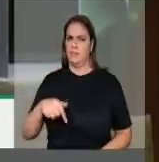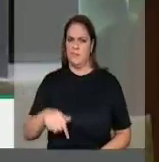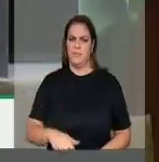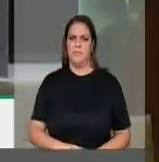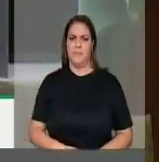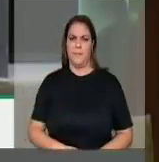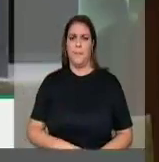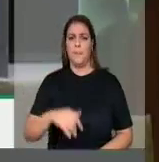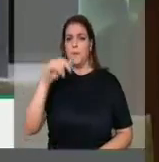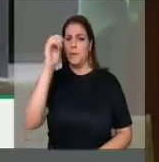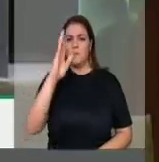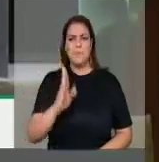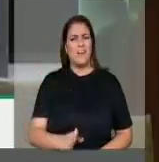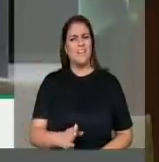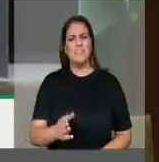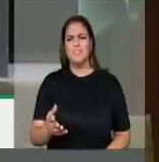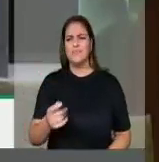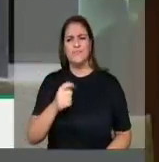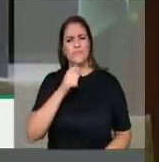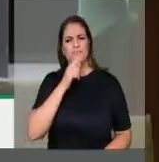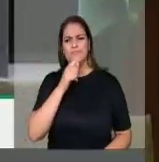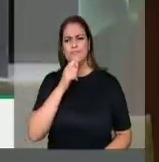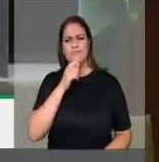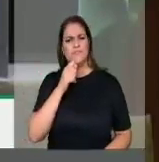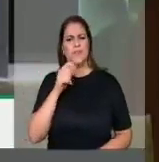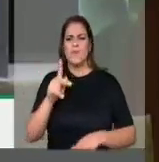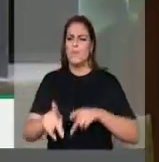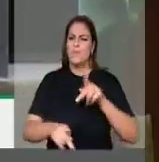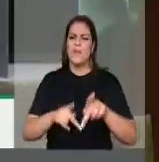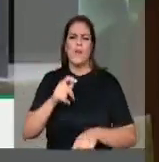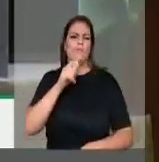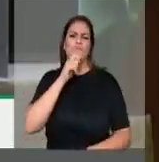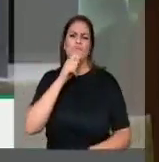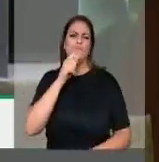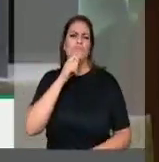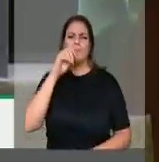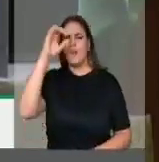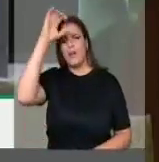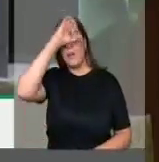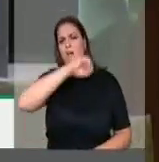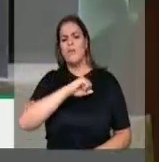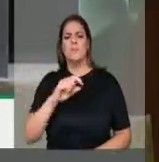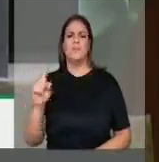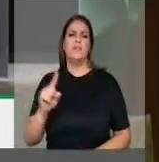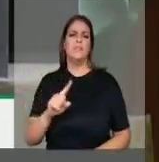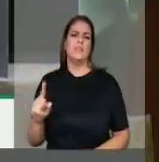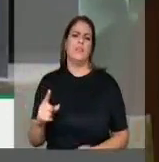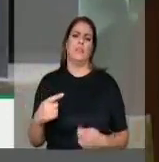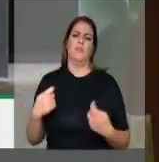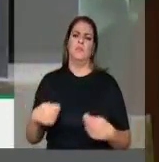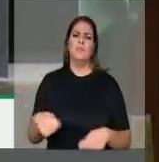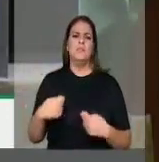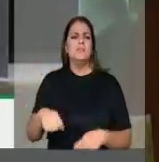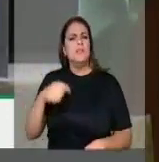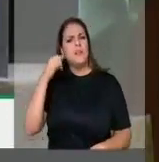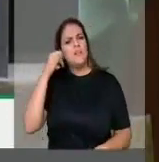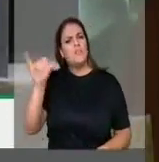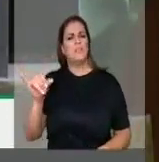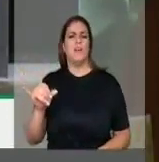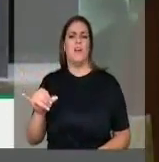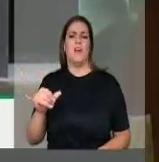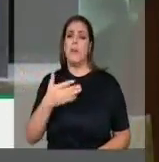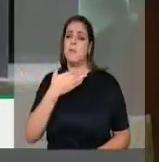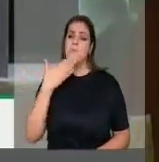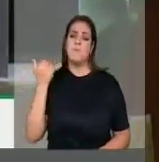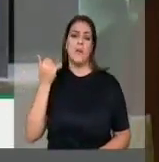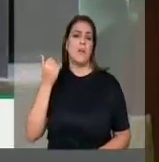Brasil ainda não aprendeu a trabalhar com a prevenção, que é a melhor forma, não se gasta e